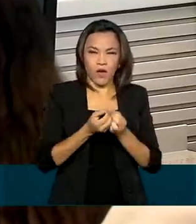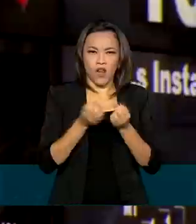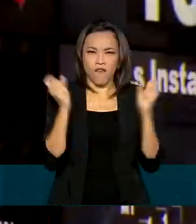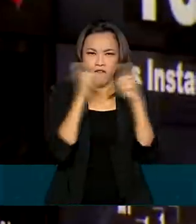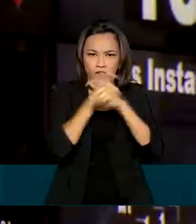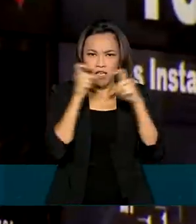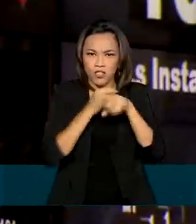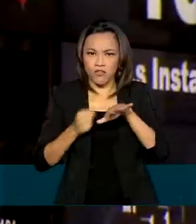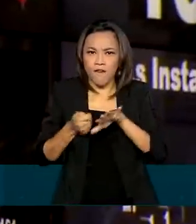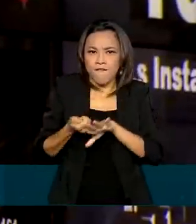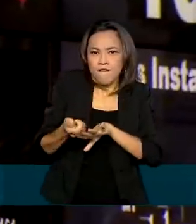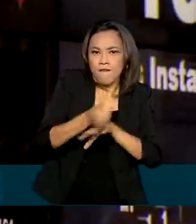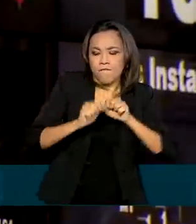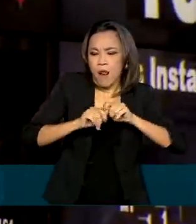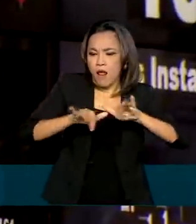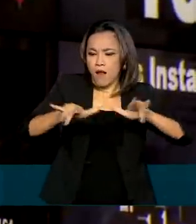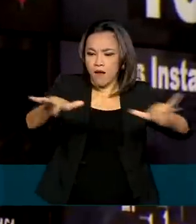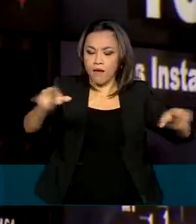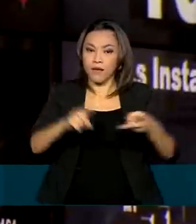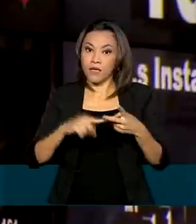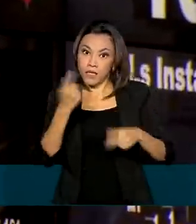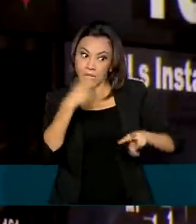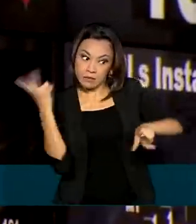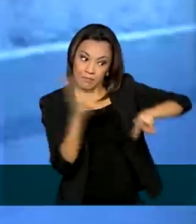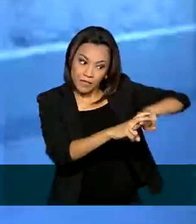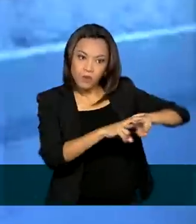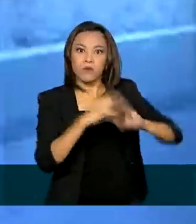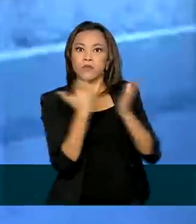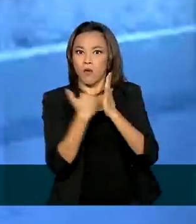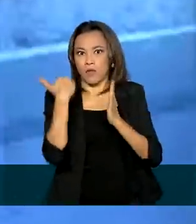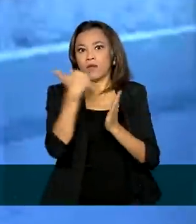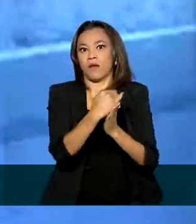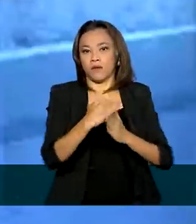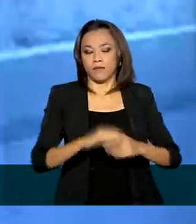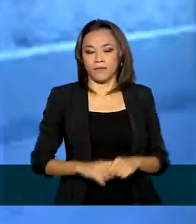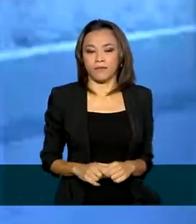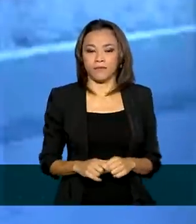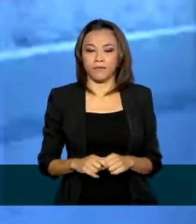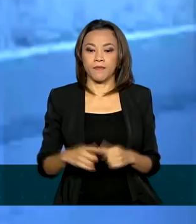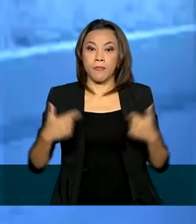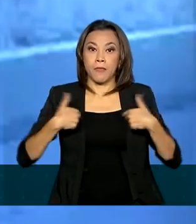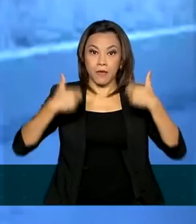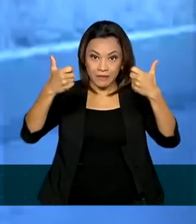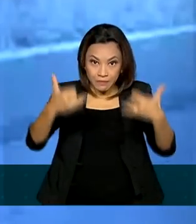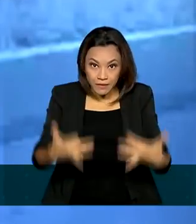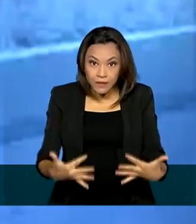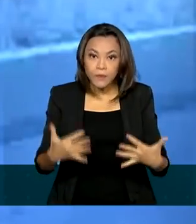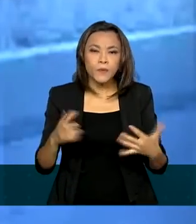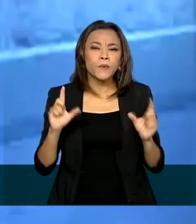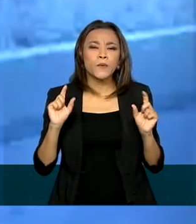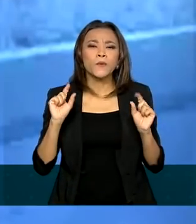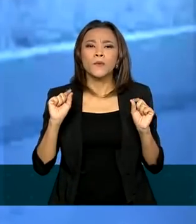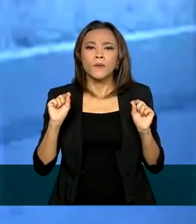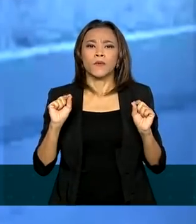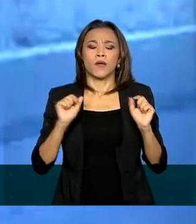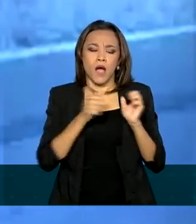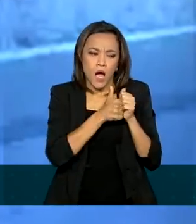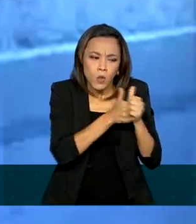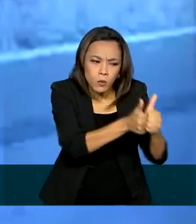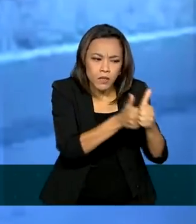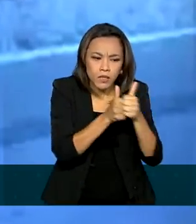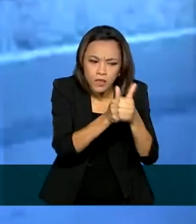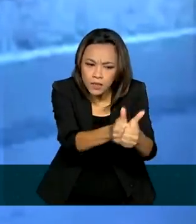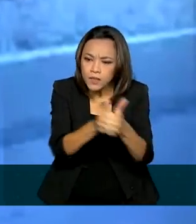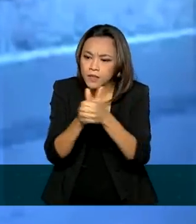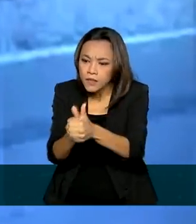falsas e as prisões em flagrante aumentaram. Eu faço destaque a todo o acompanhamento que a própria